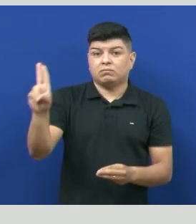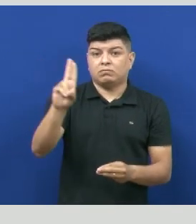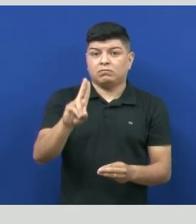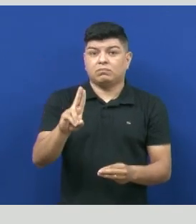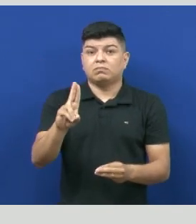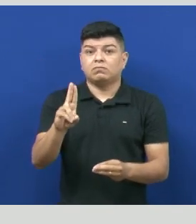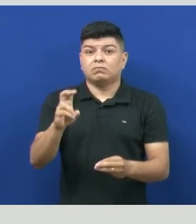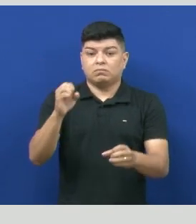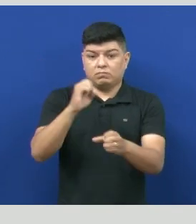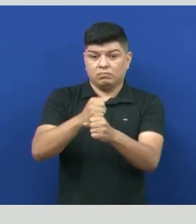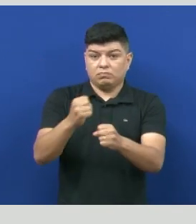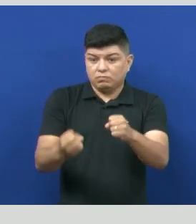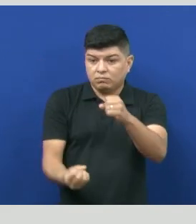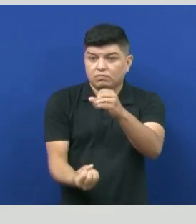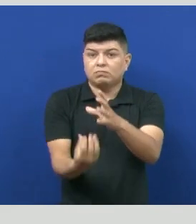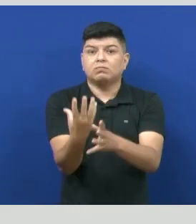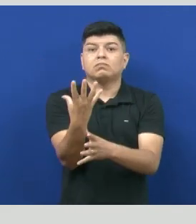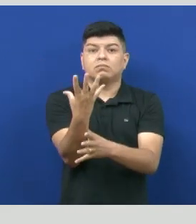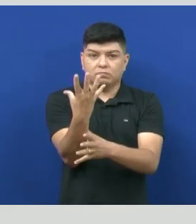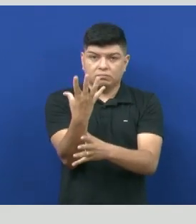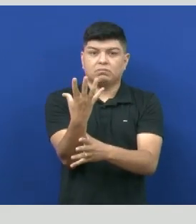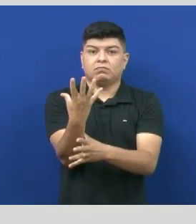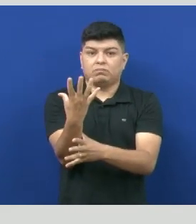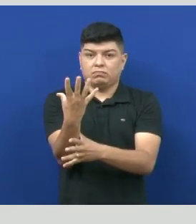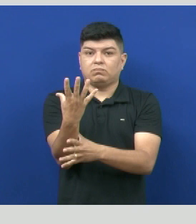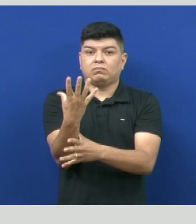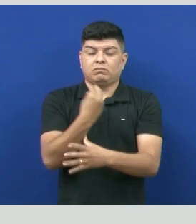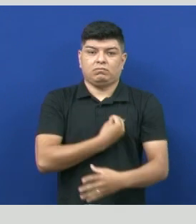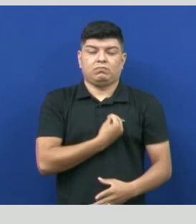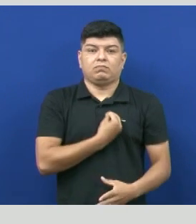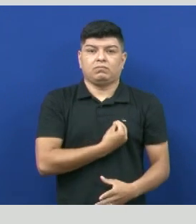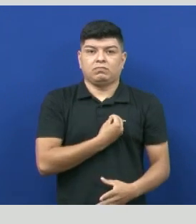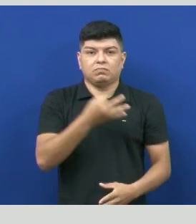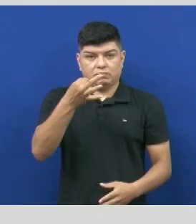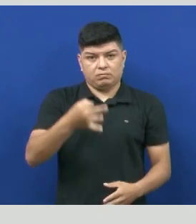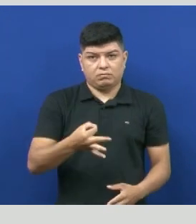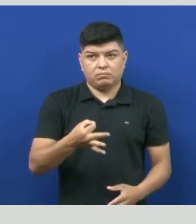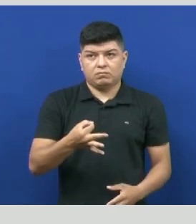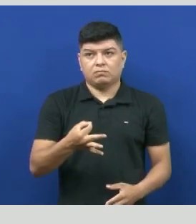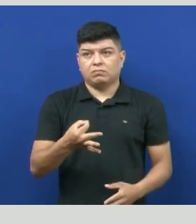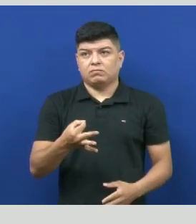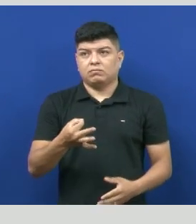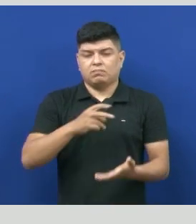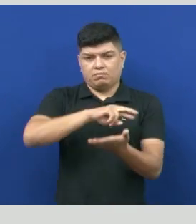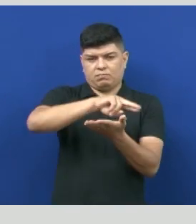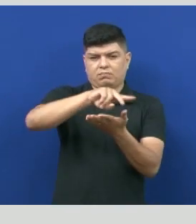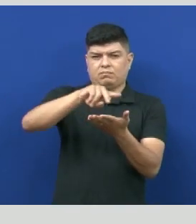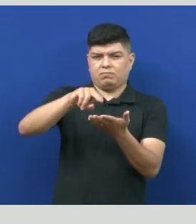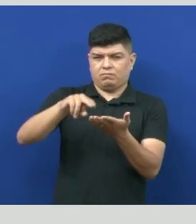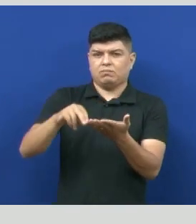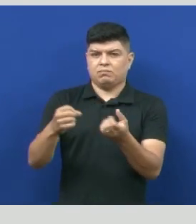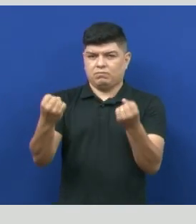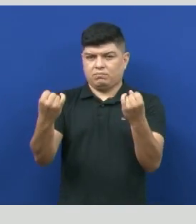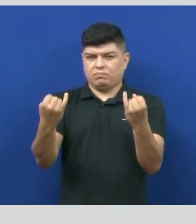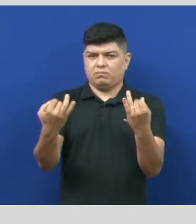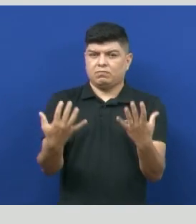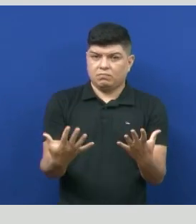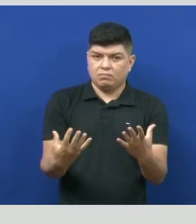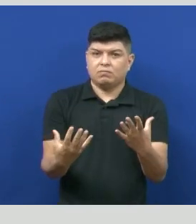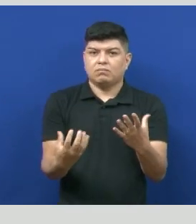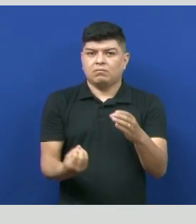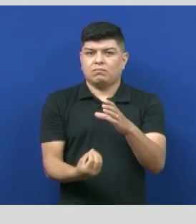-prima para a construção da matéria orgânica, que é a matéria dos seres vivos. Certo? Nós temos aí várias hipóteses para explicar a